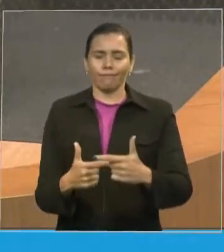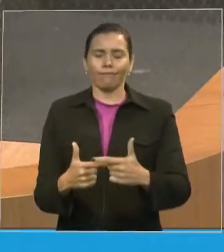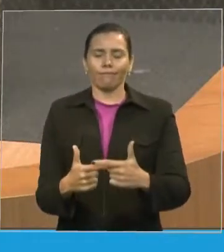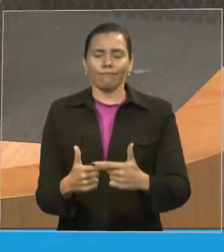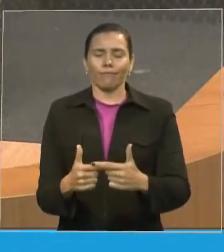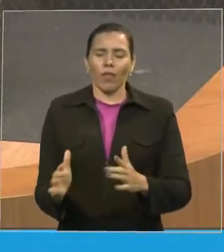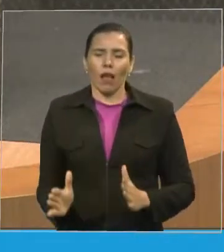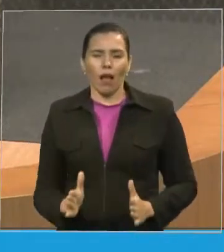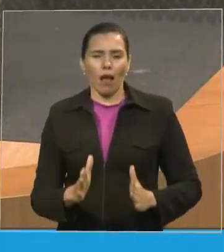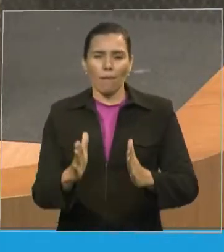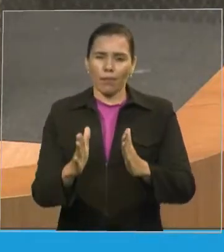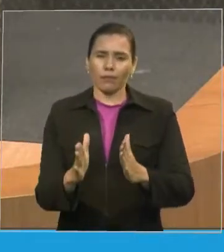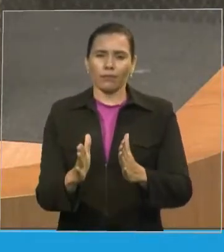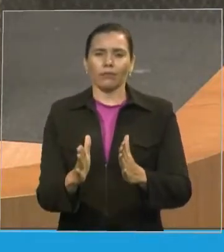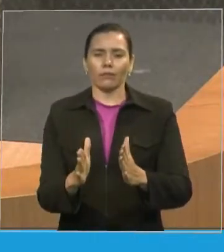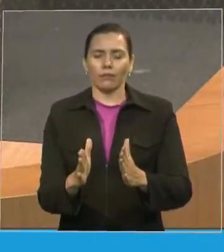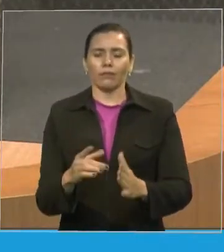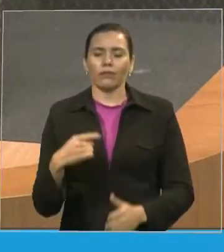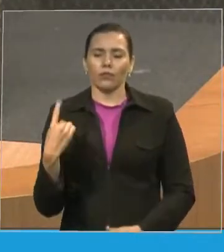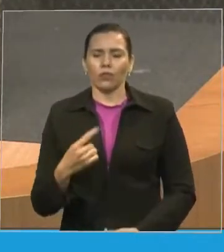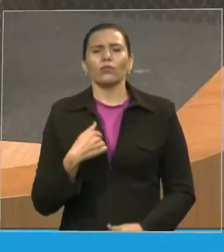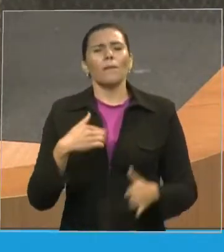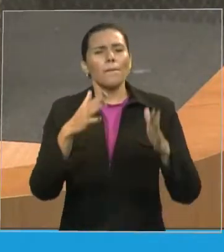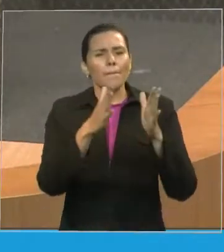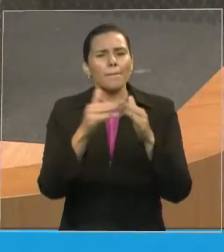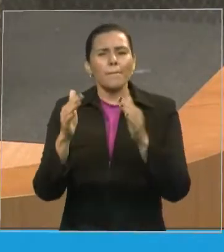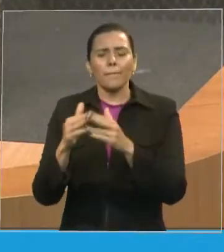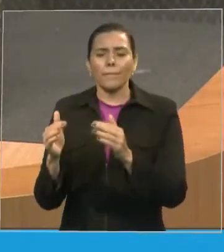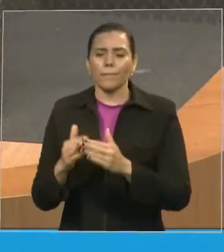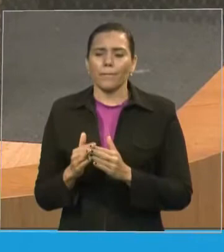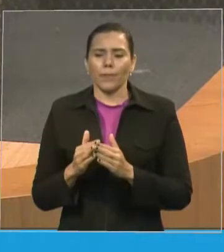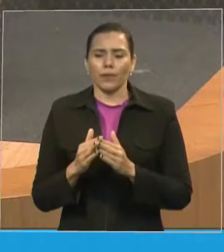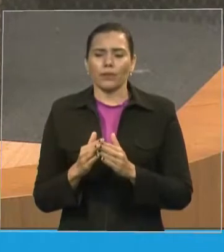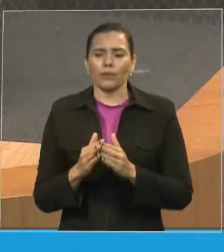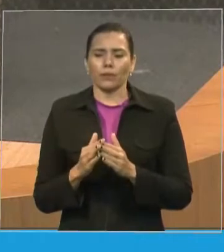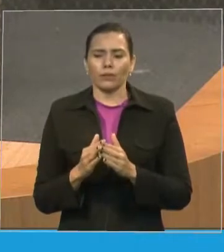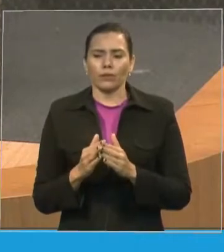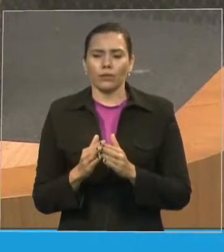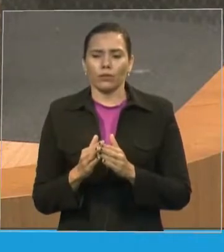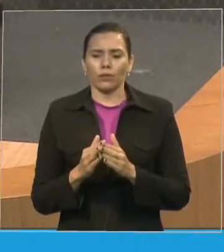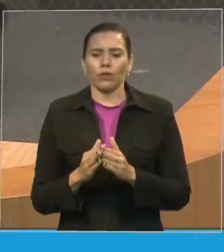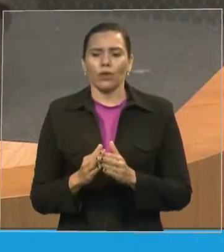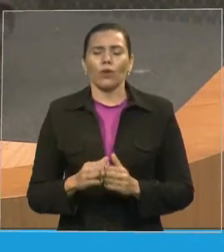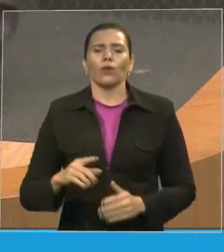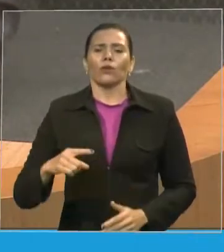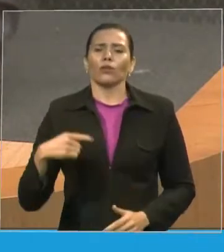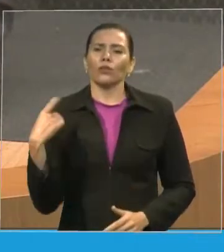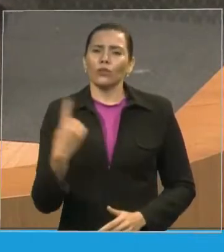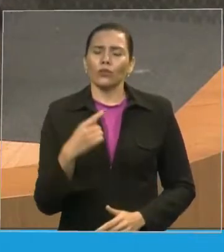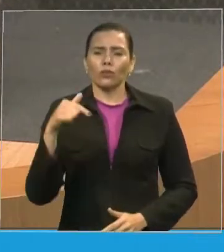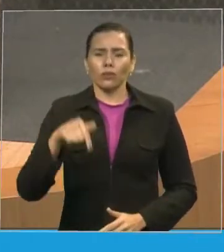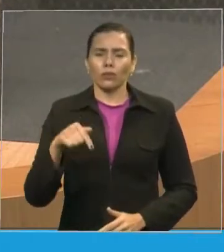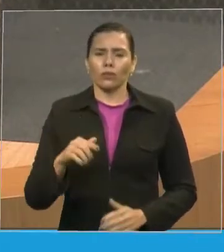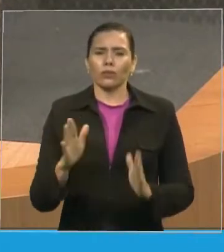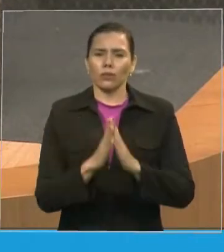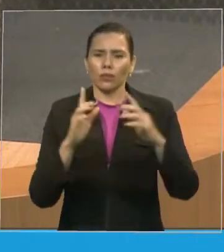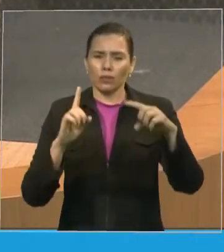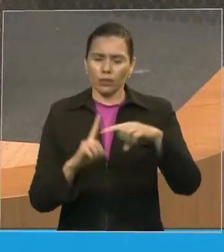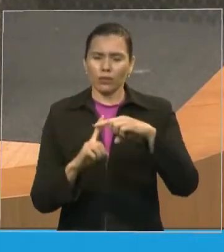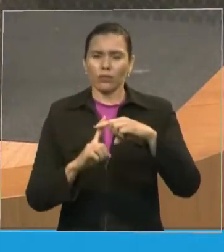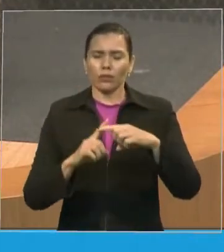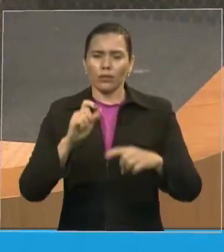suplico nesse momento como homenageado que os assembleanos que aqui estão que nós